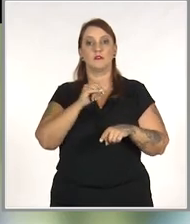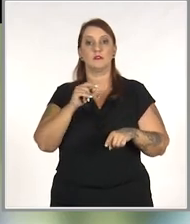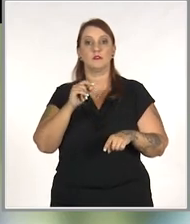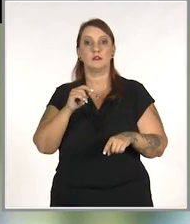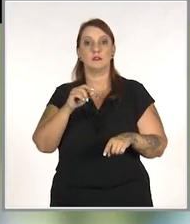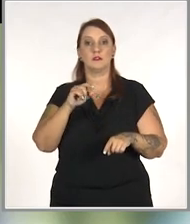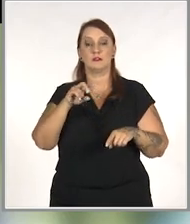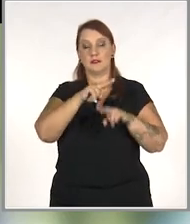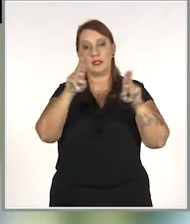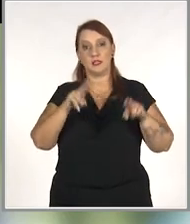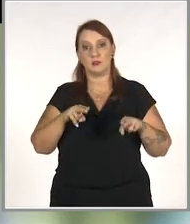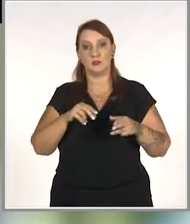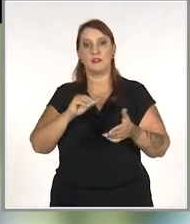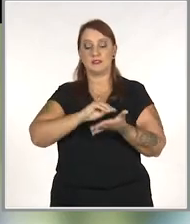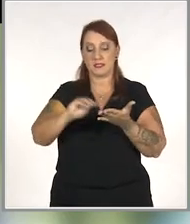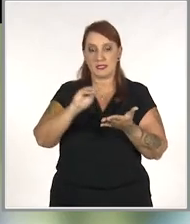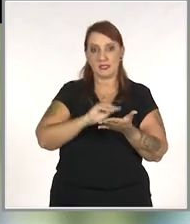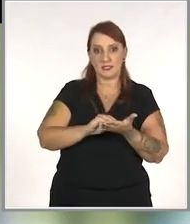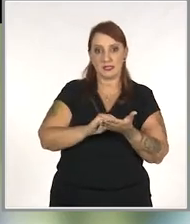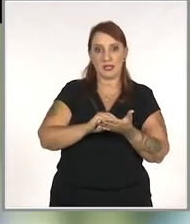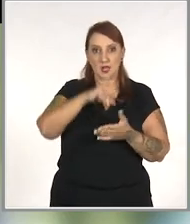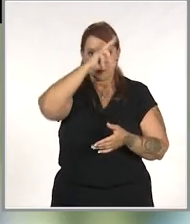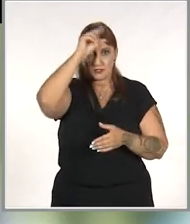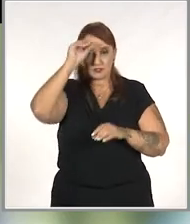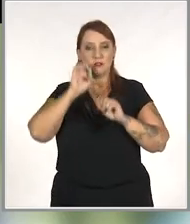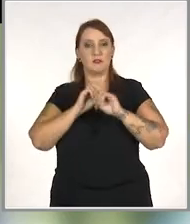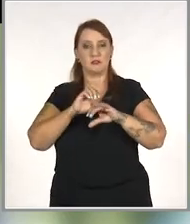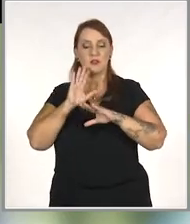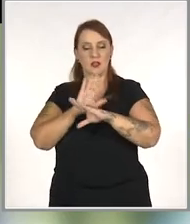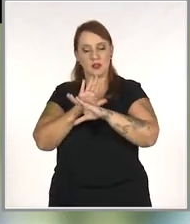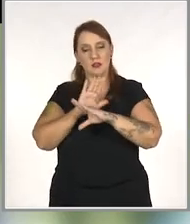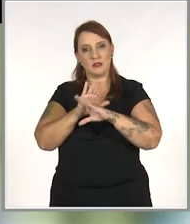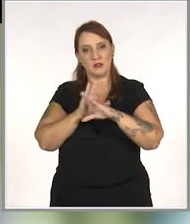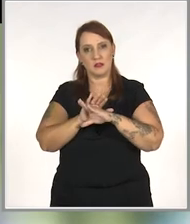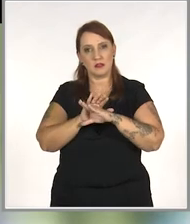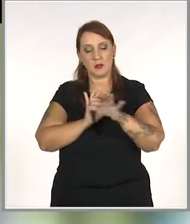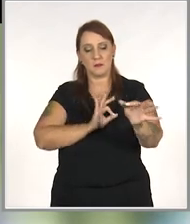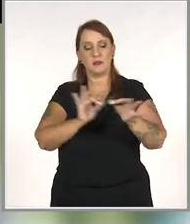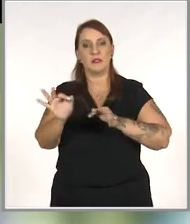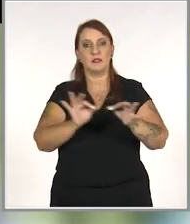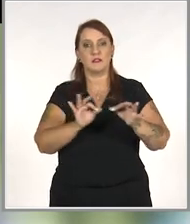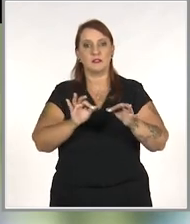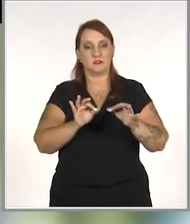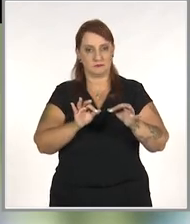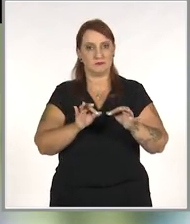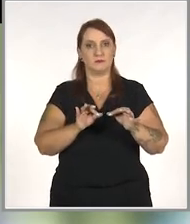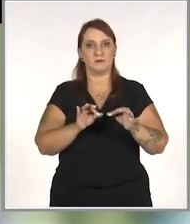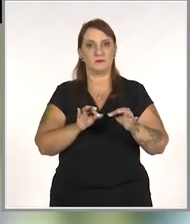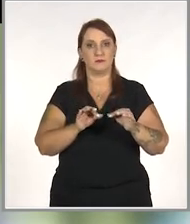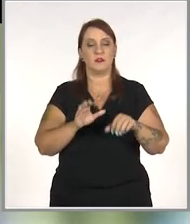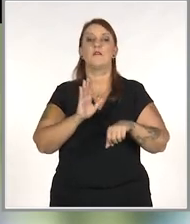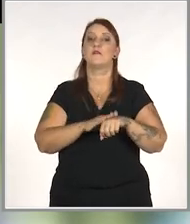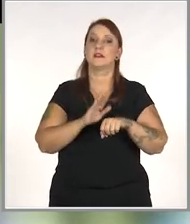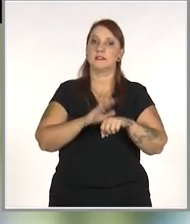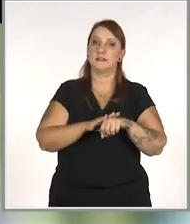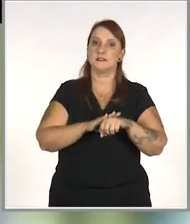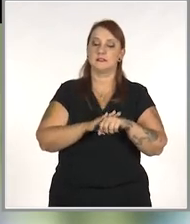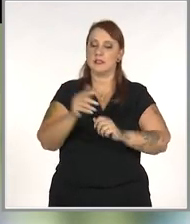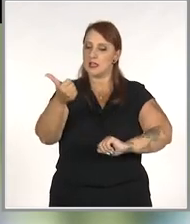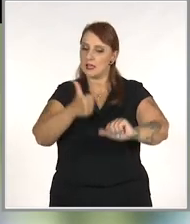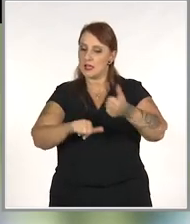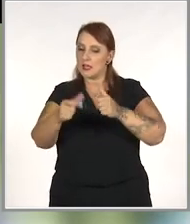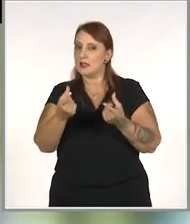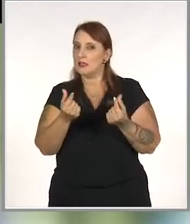Natura e algumas secretarias municipais de educação ajudaram a definir planejamentos de projetos, execuções,